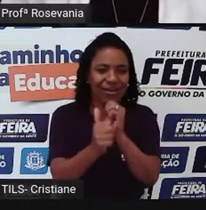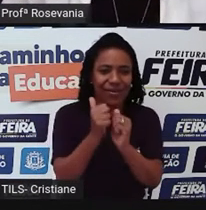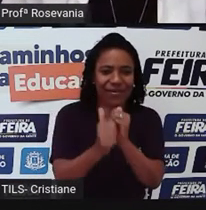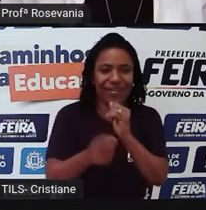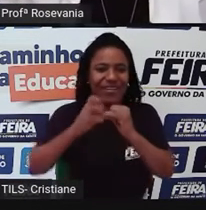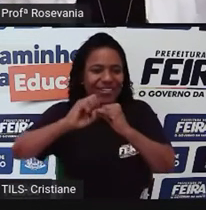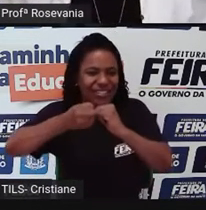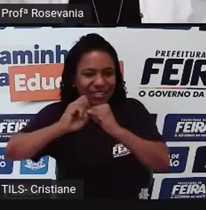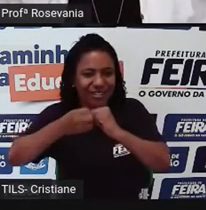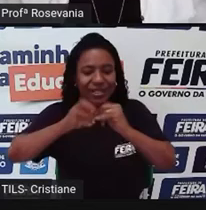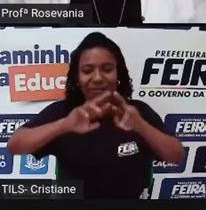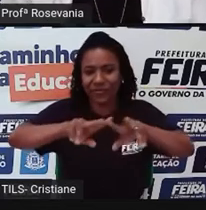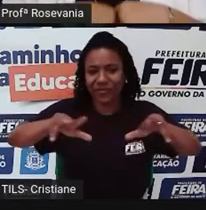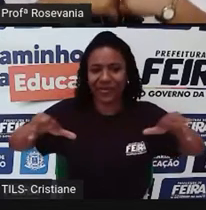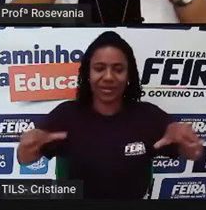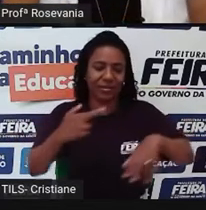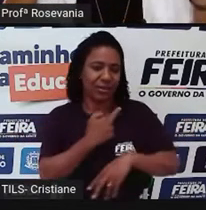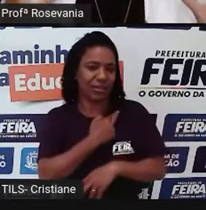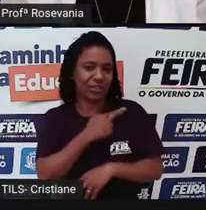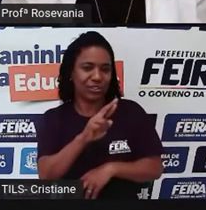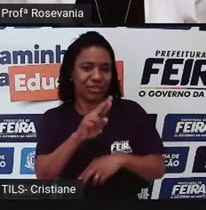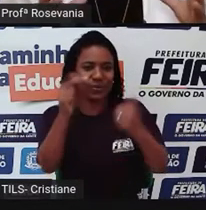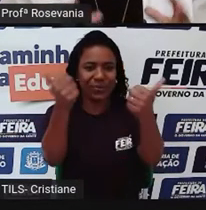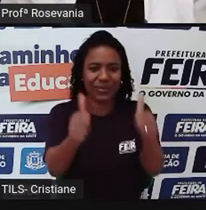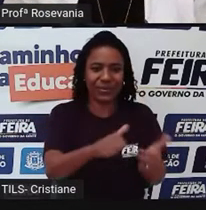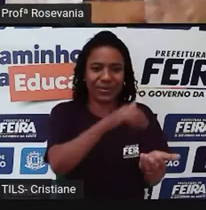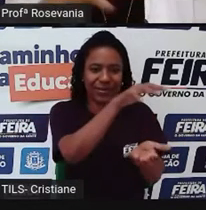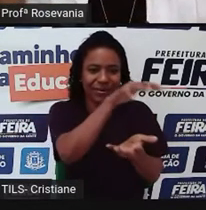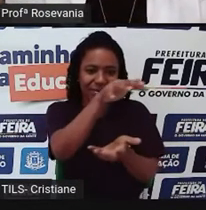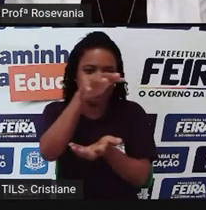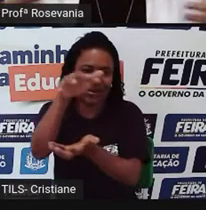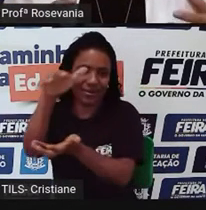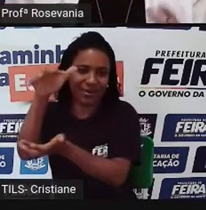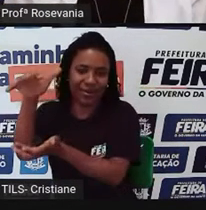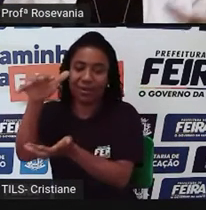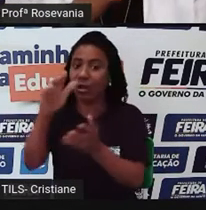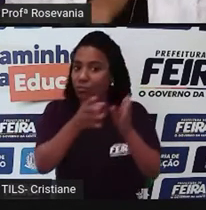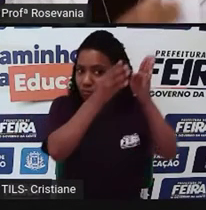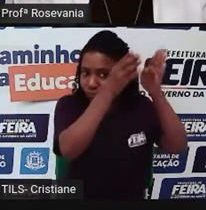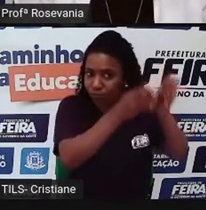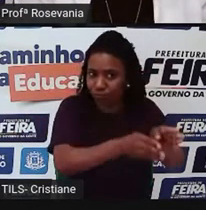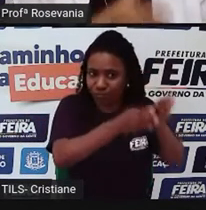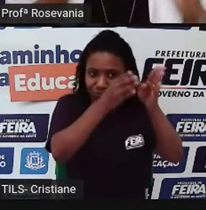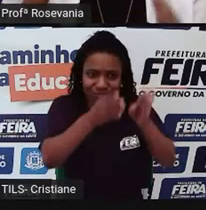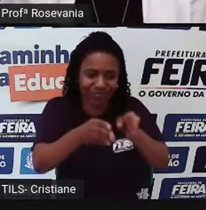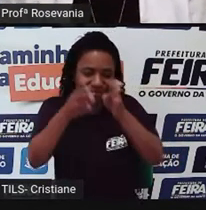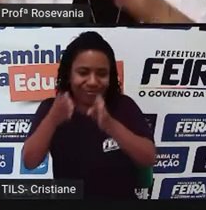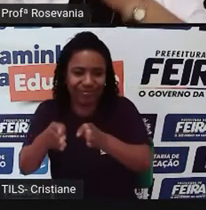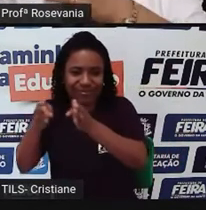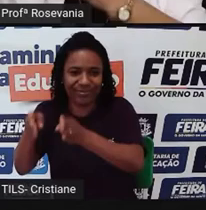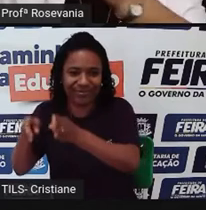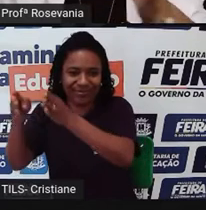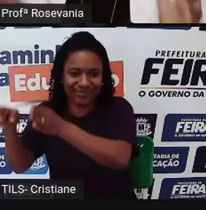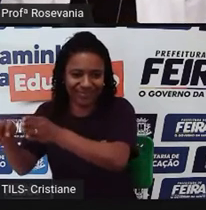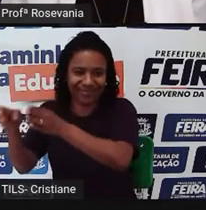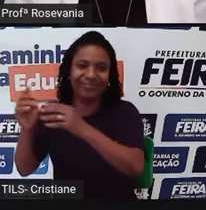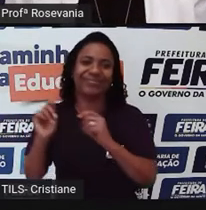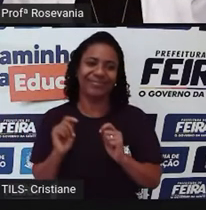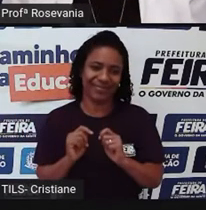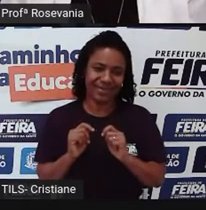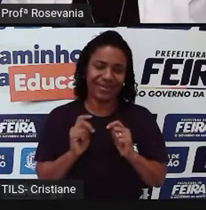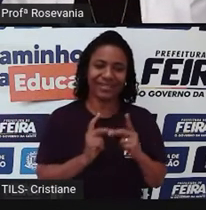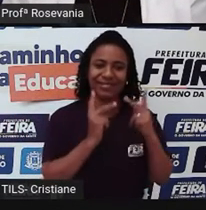religiosa, tem, assim, setores, né, não fica tudo misturado, tem setores que você vai e você,